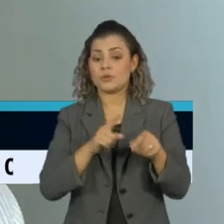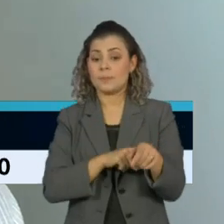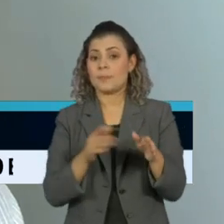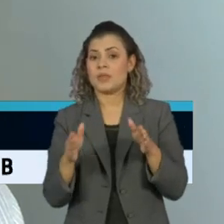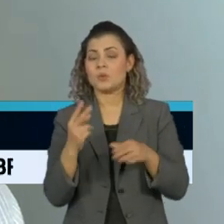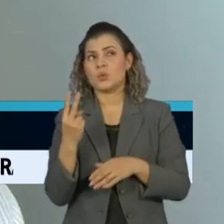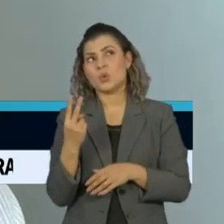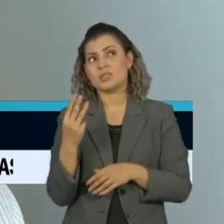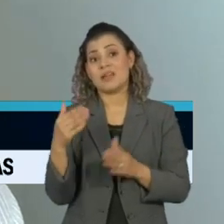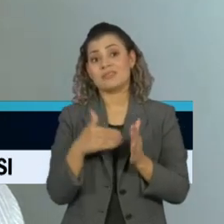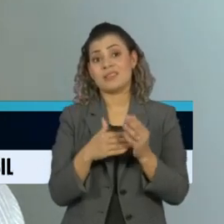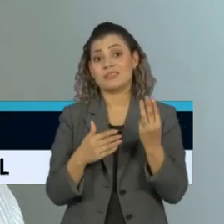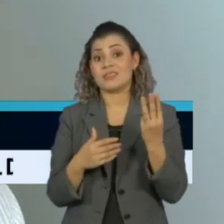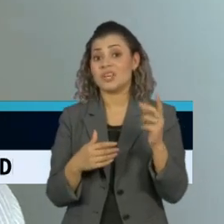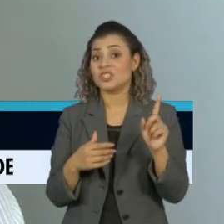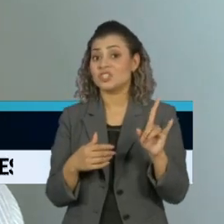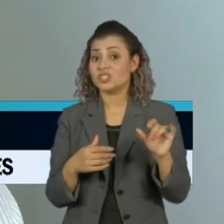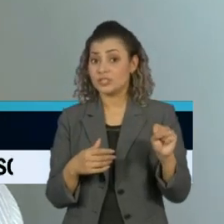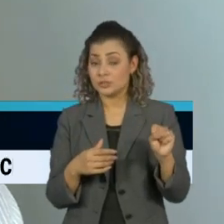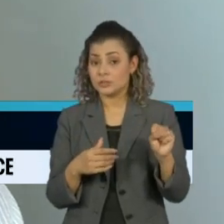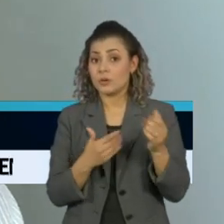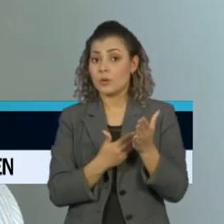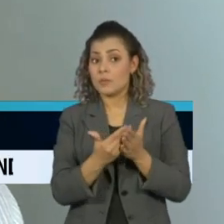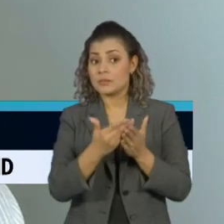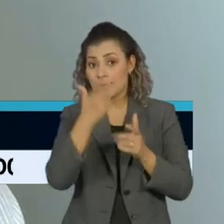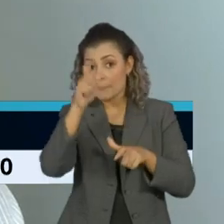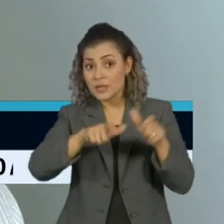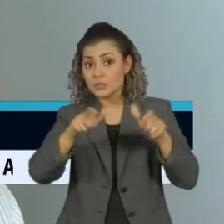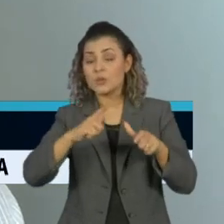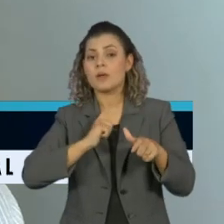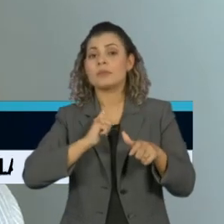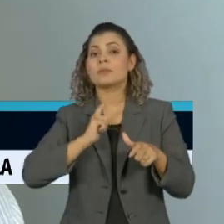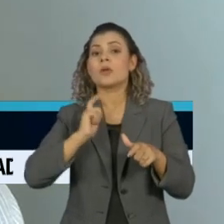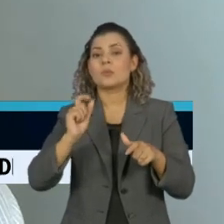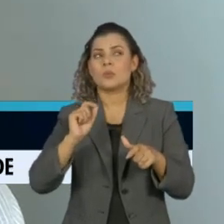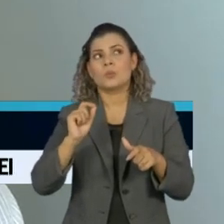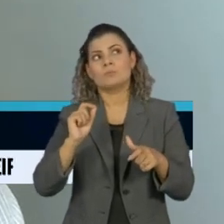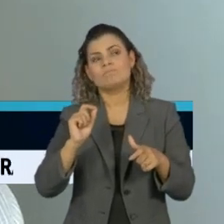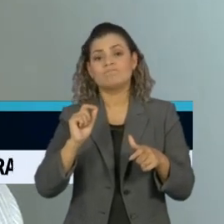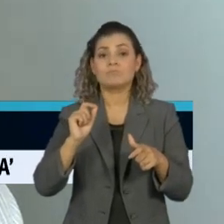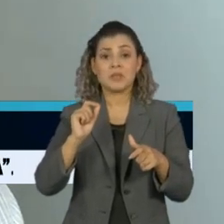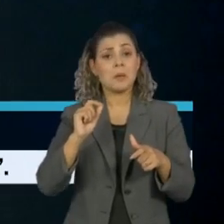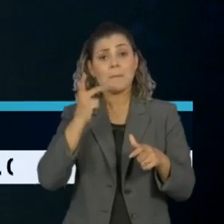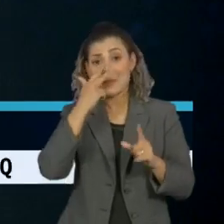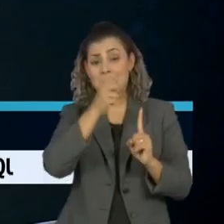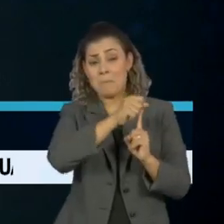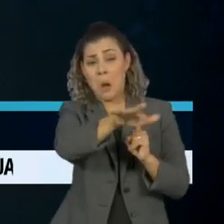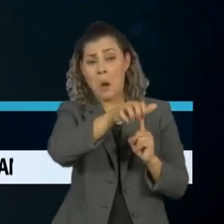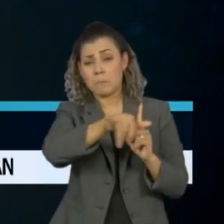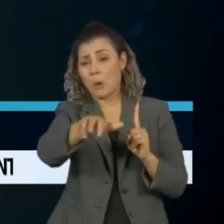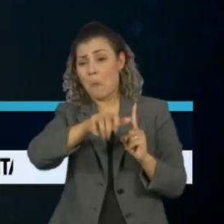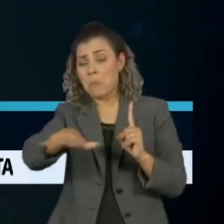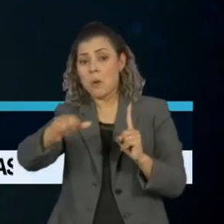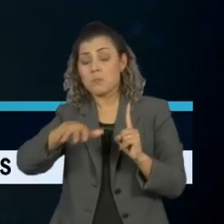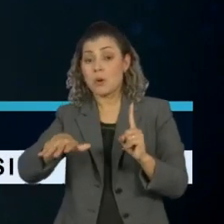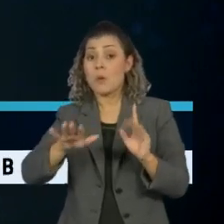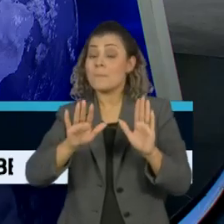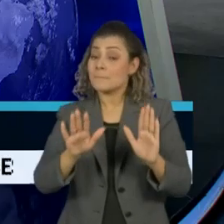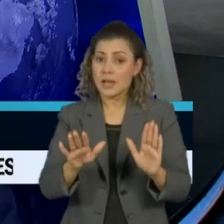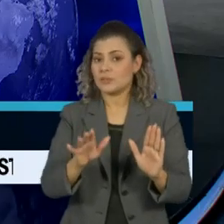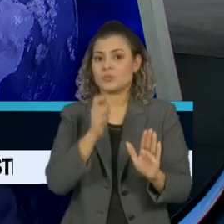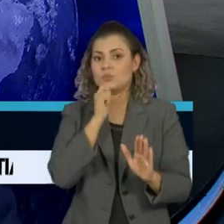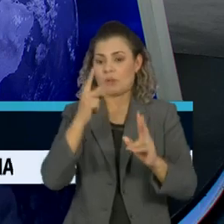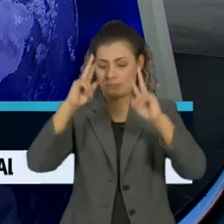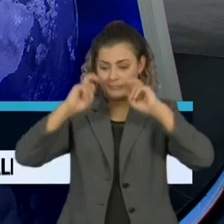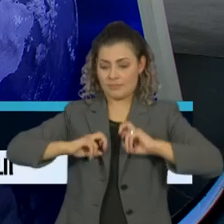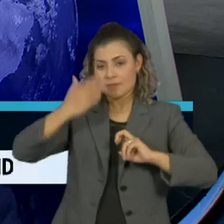de dois a três dias antes dos sintomas em que as pessoas têm muito potencial de transmitir o vírus, mas ainda não têm os